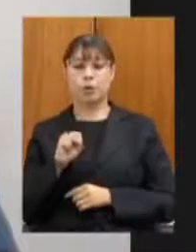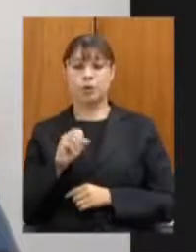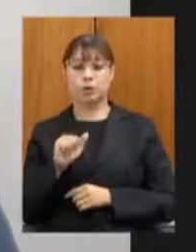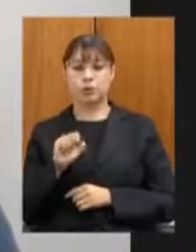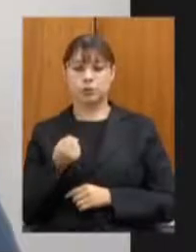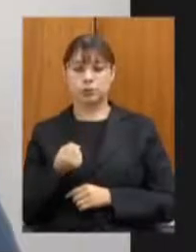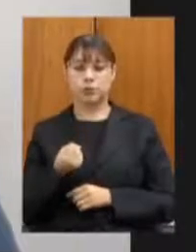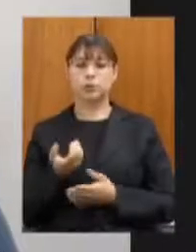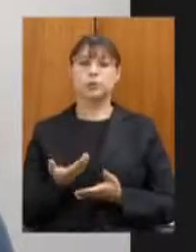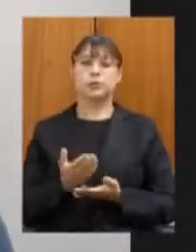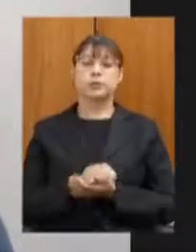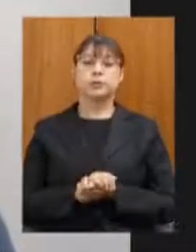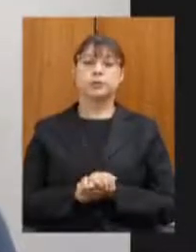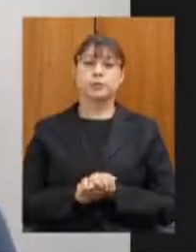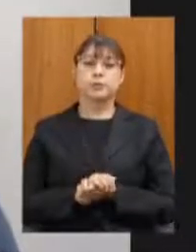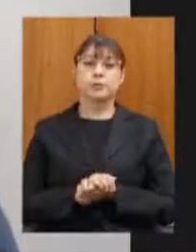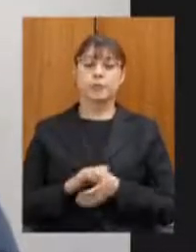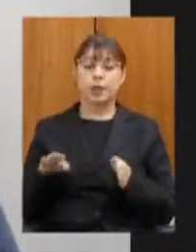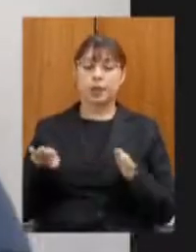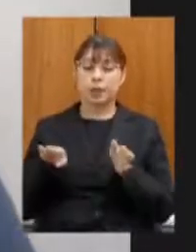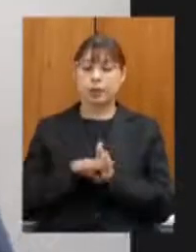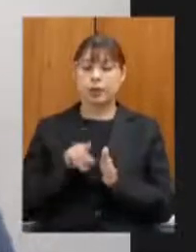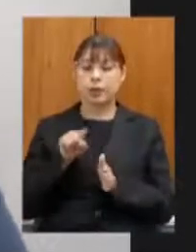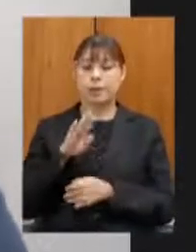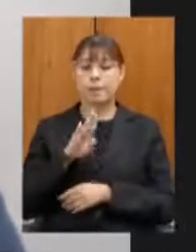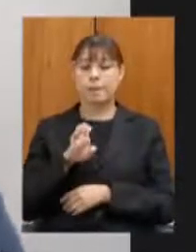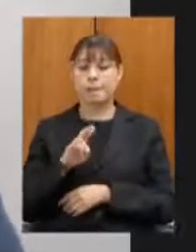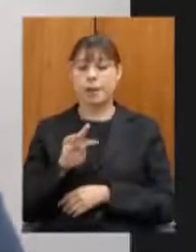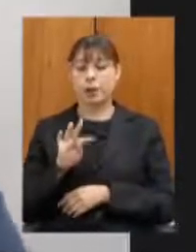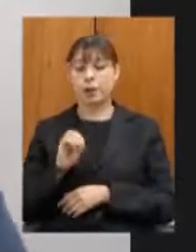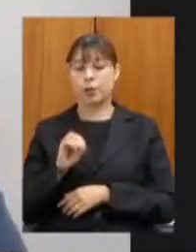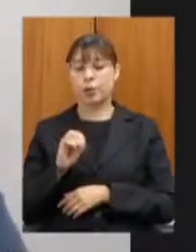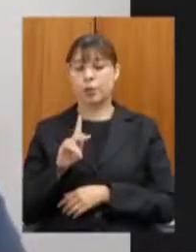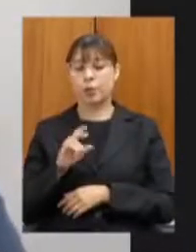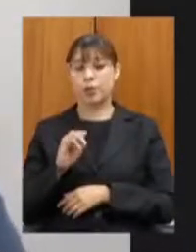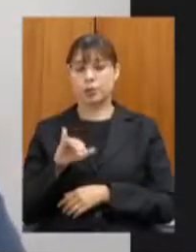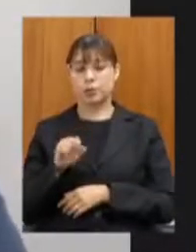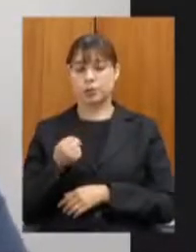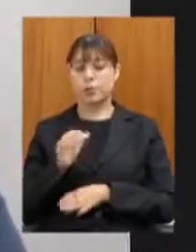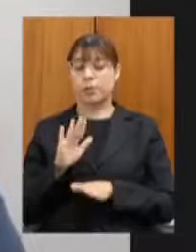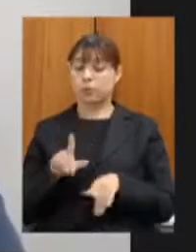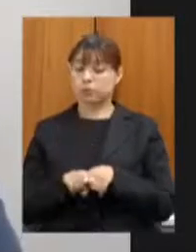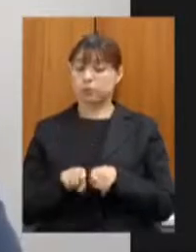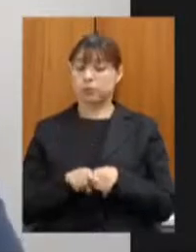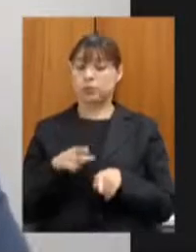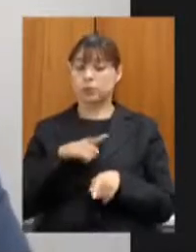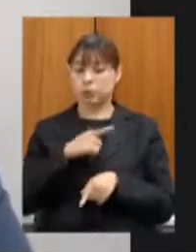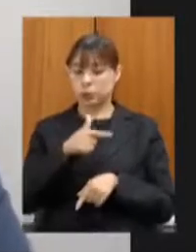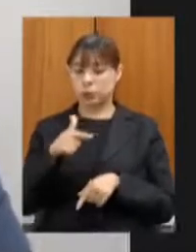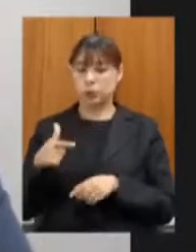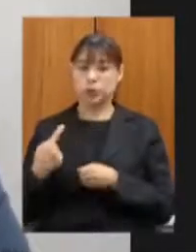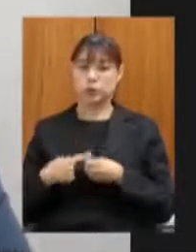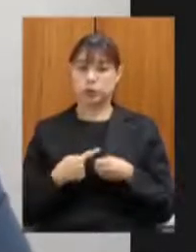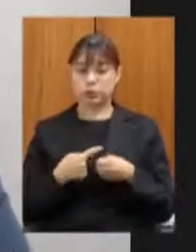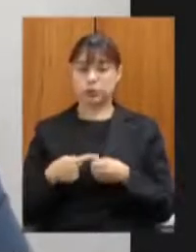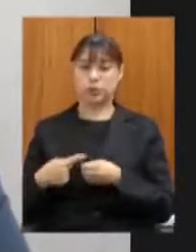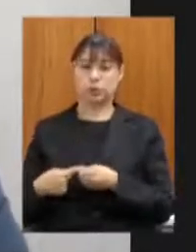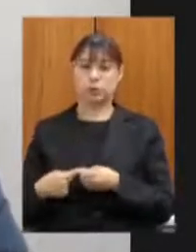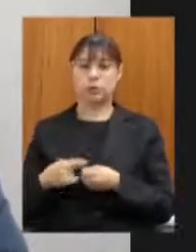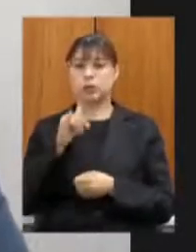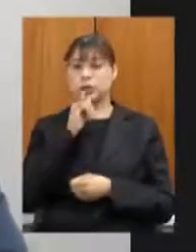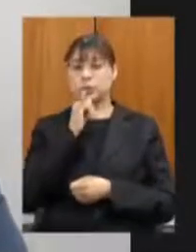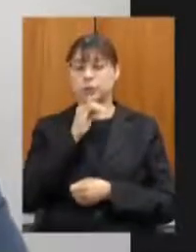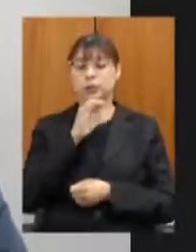Machacaliz chegando até Bertópolis mas beneficiando também outros municípios município de